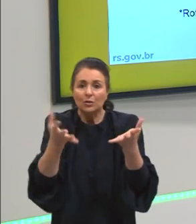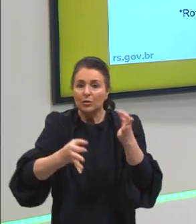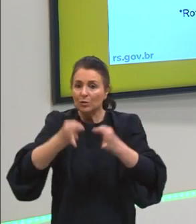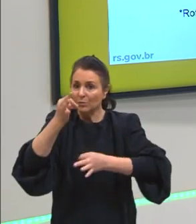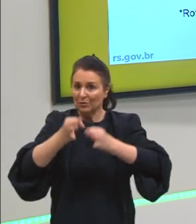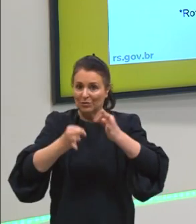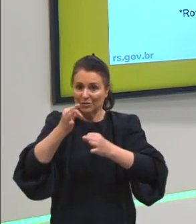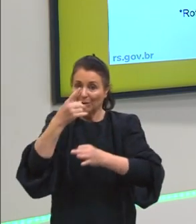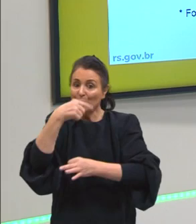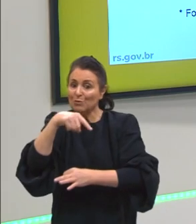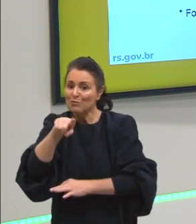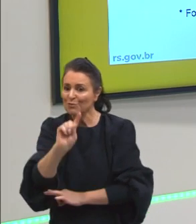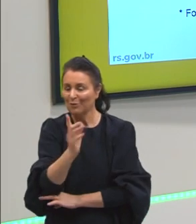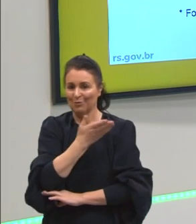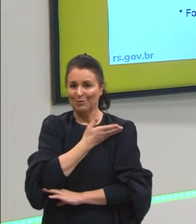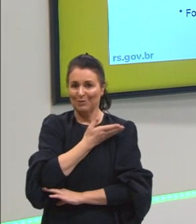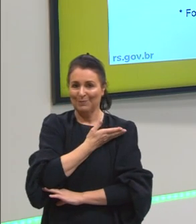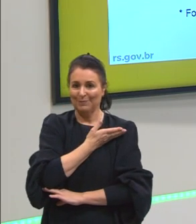os outros amigos, certo?